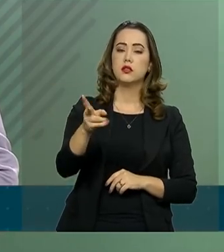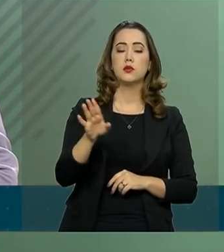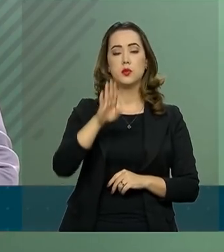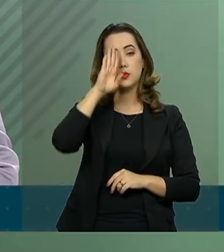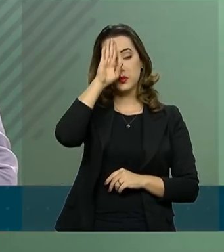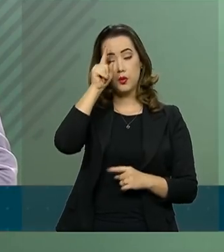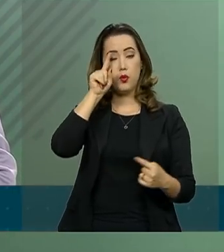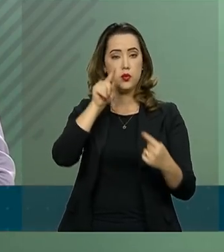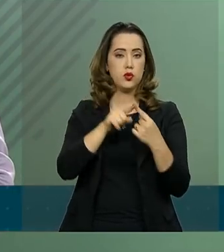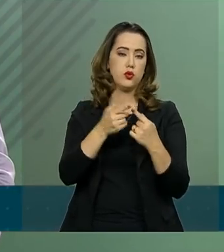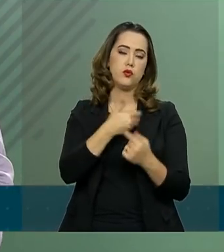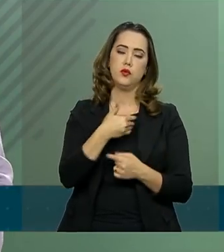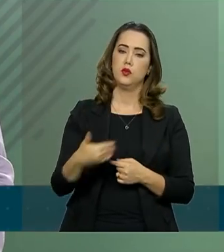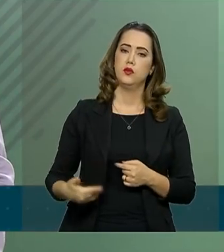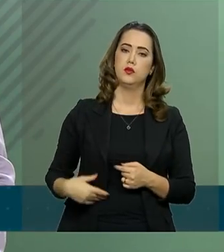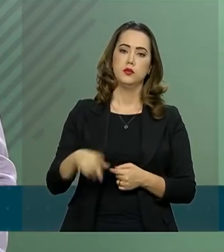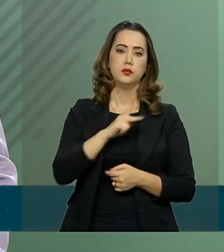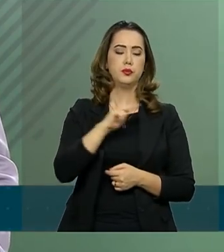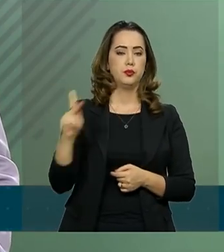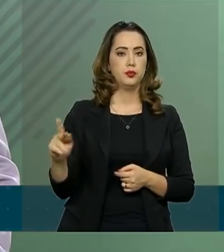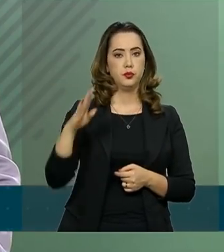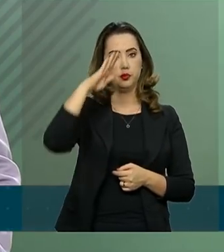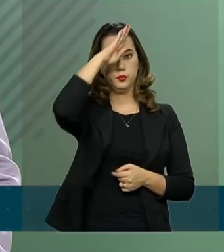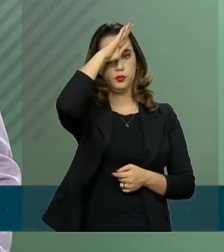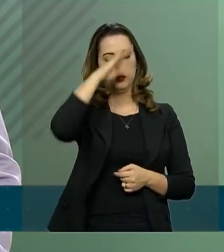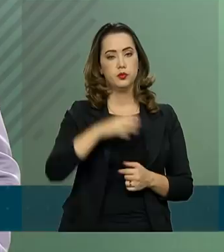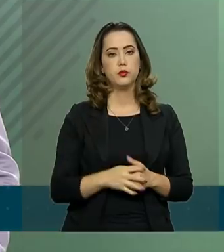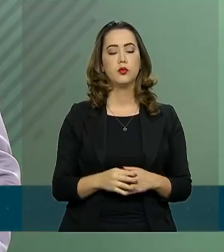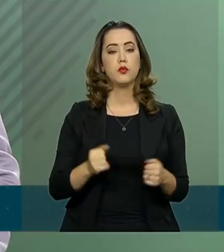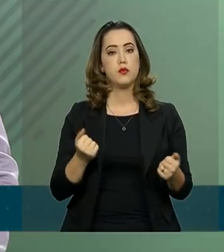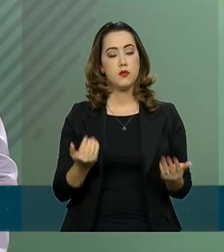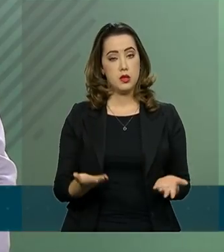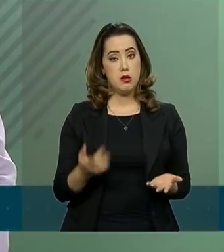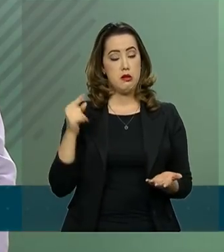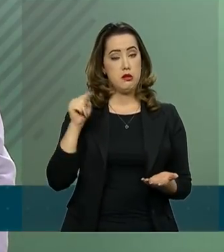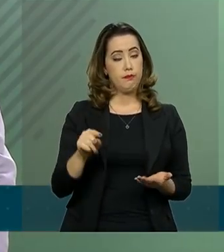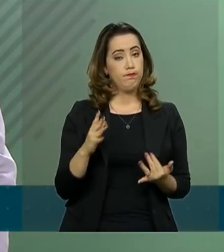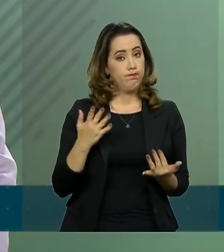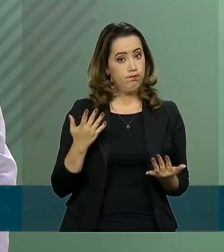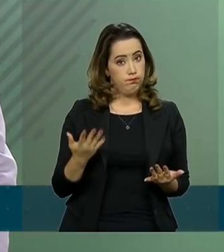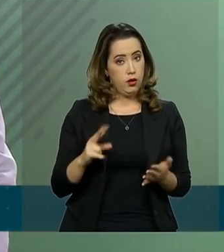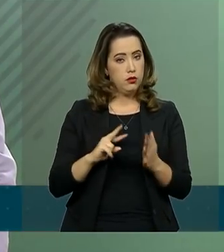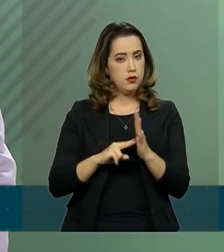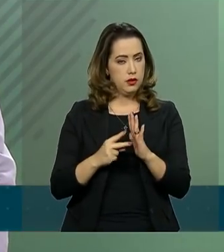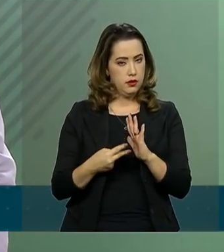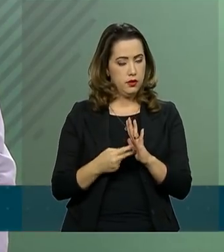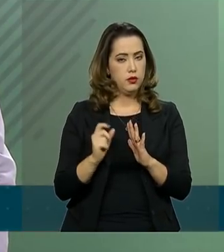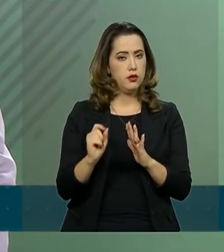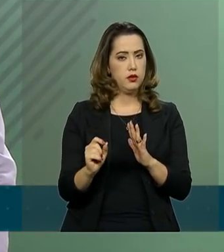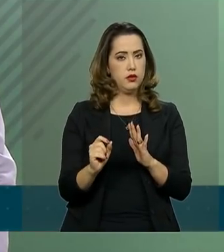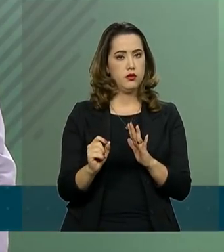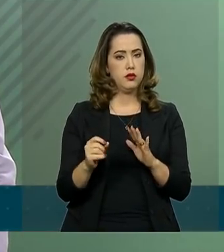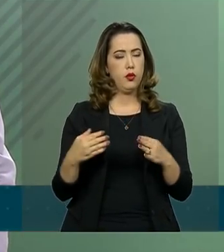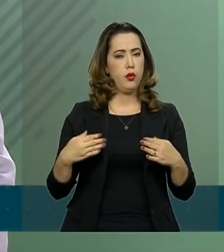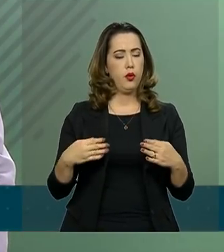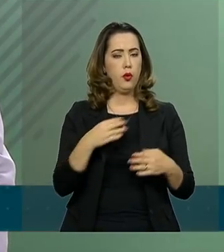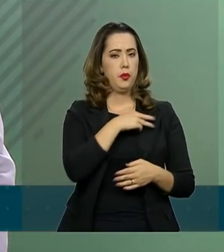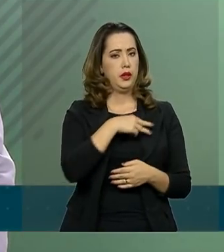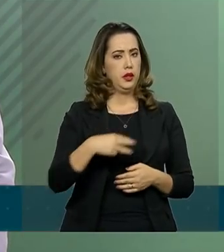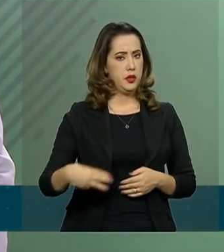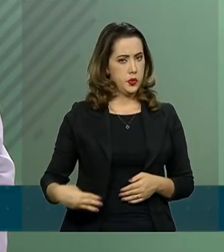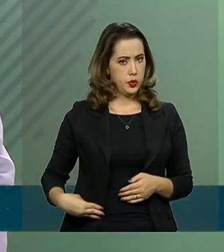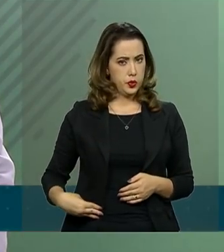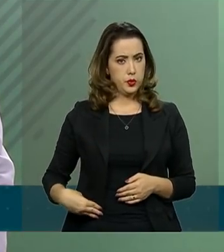prioridade do governo do presidente Bolsonaro. Nesse sentido, o ministro da Justiça e